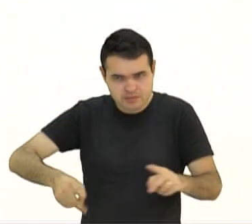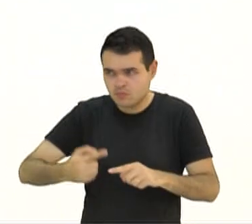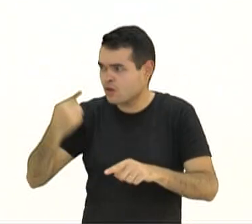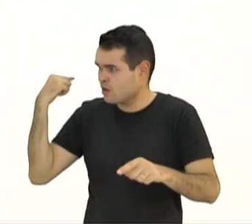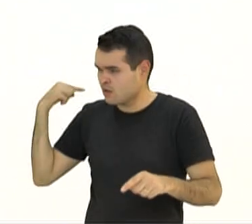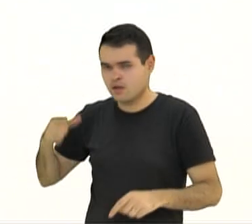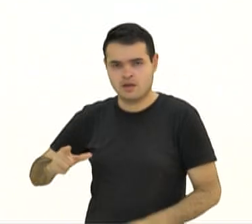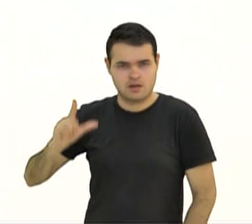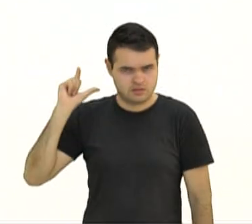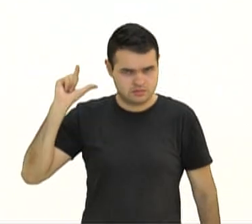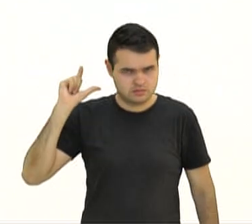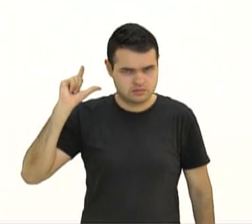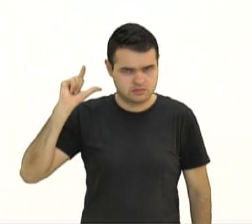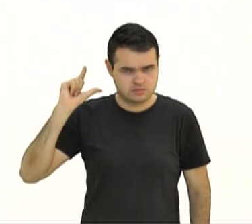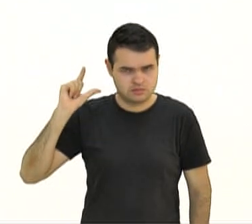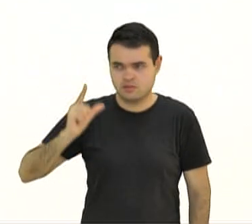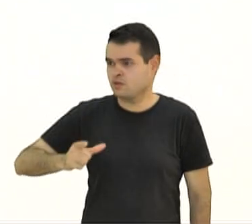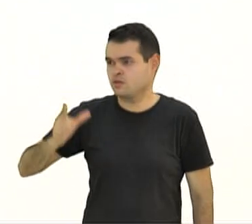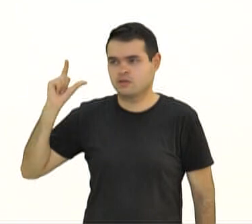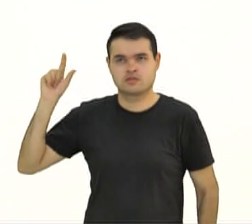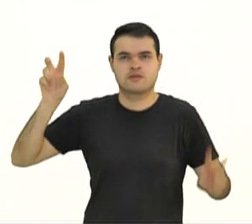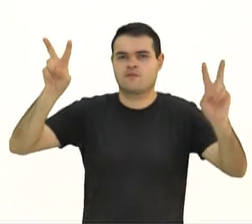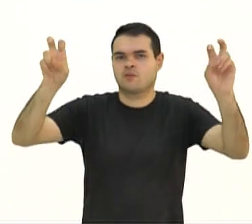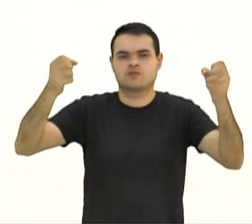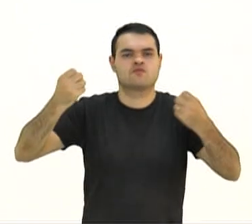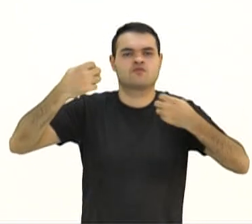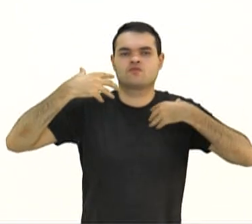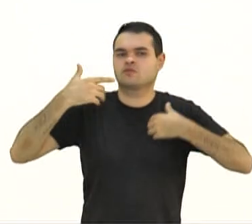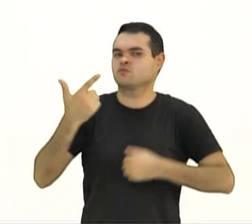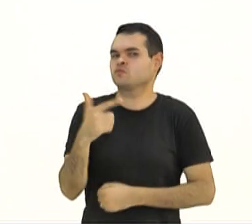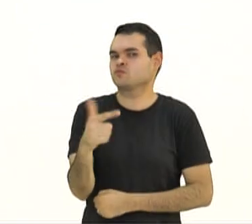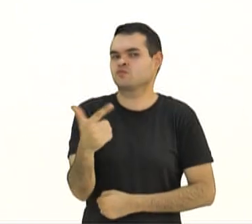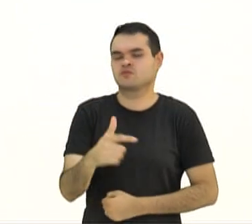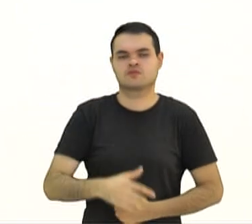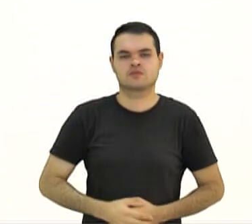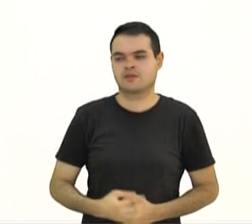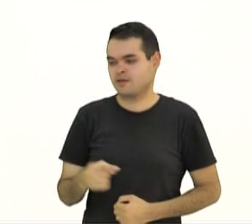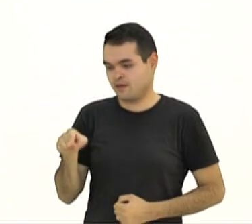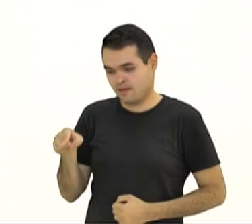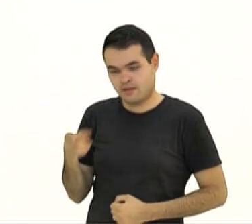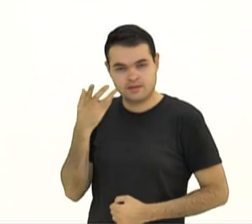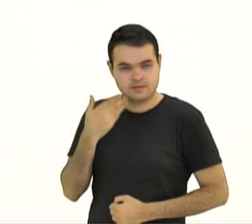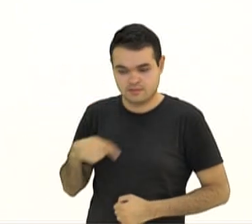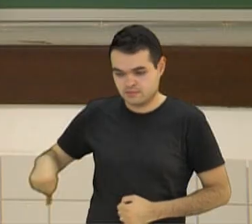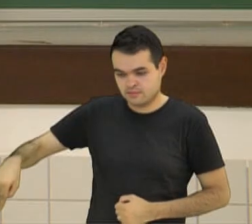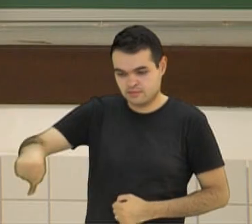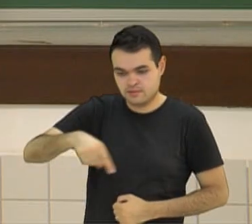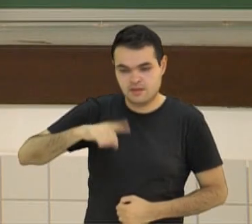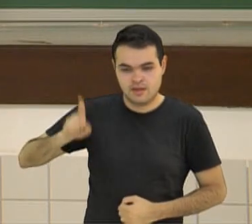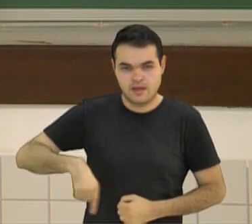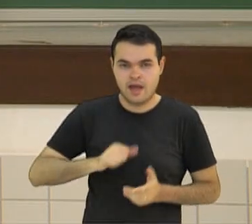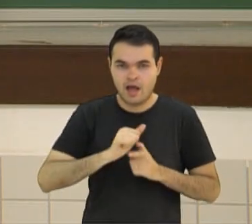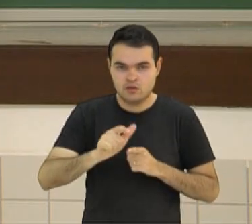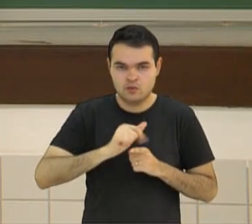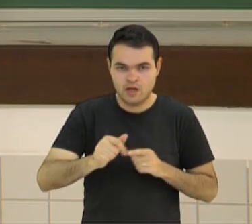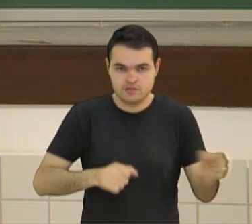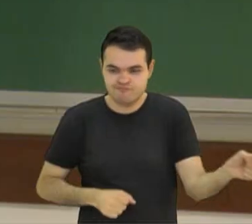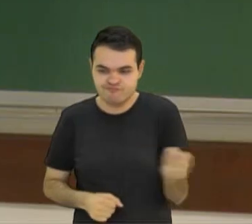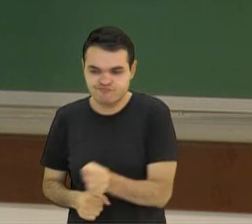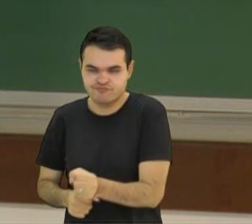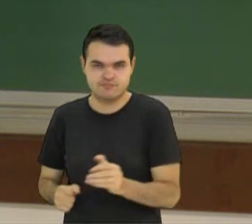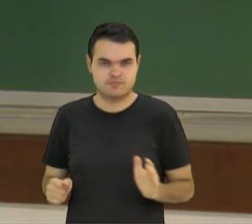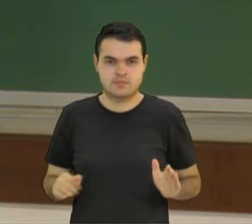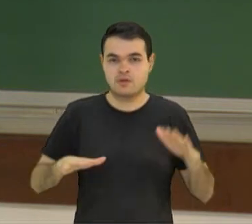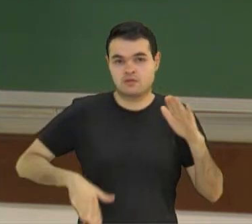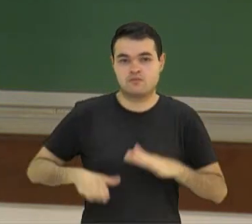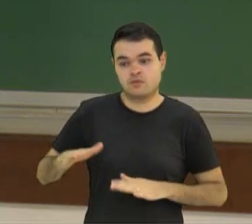antes? No início, nós não tínhamos a informação de que aquelas crianças eram, de fato, alugadas. Nós pensávamos, talvez, que